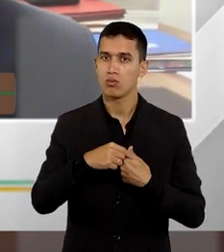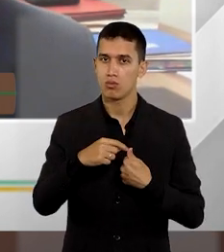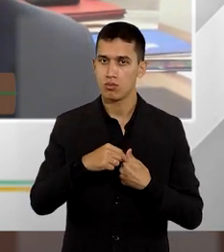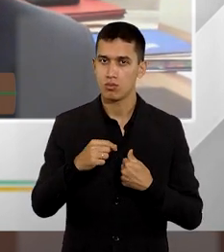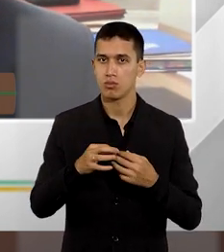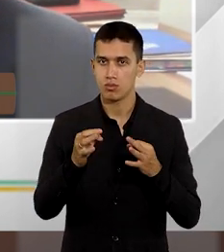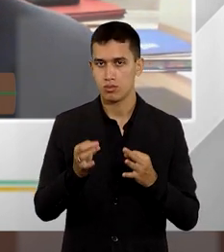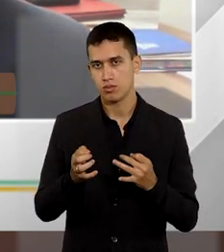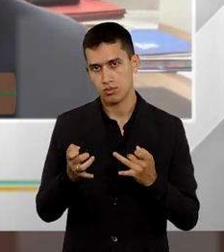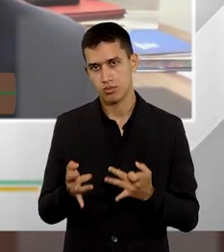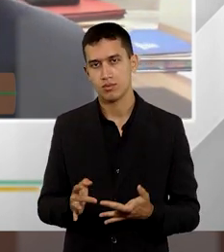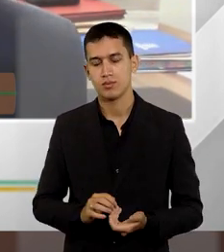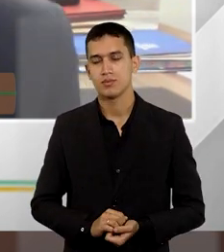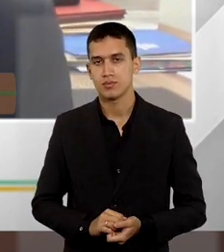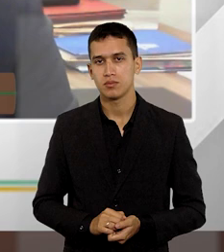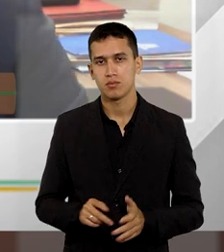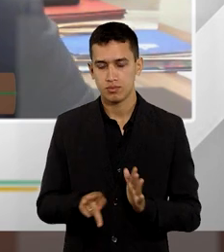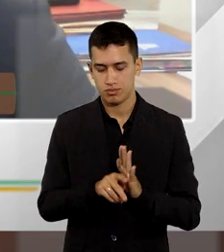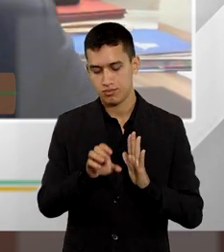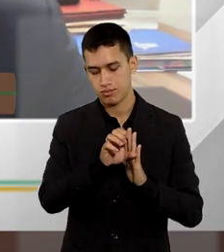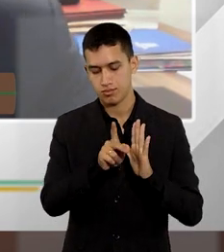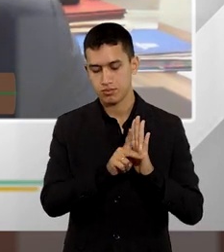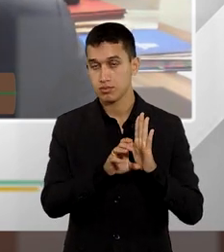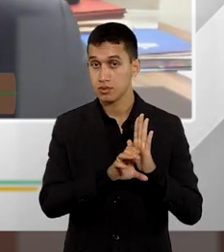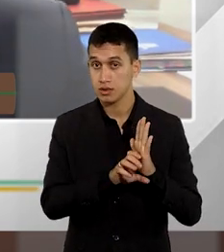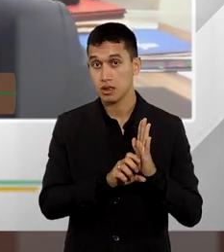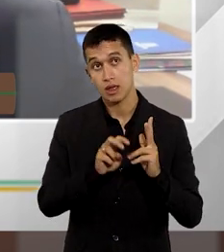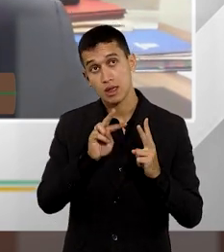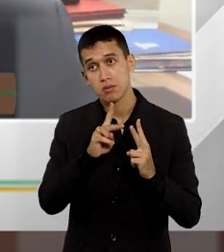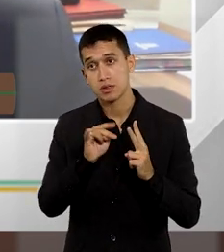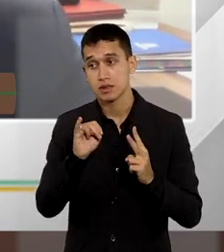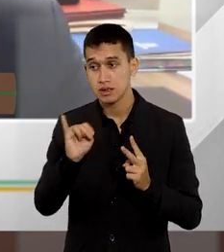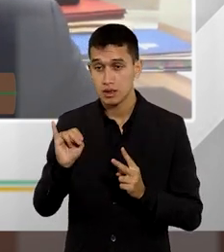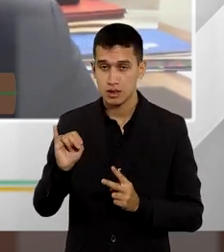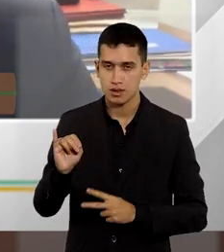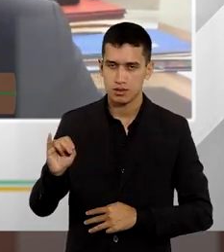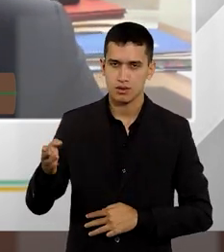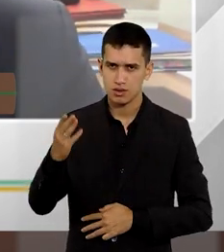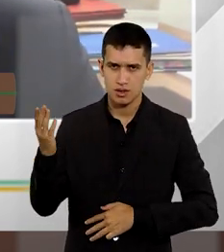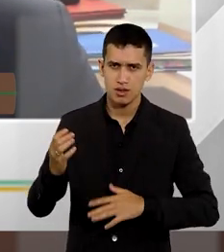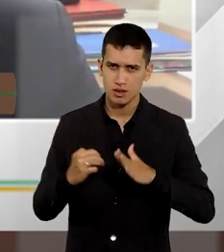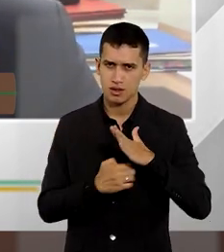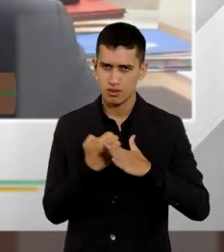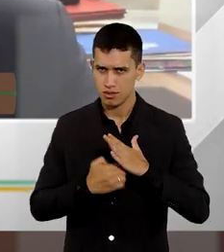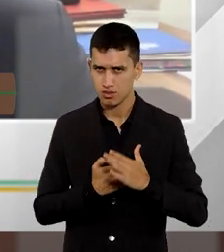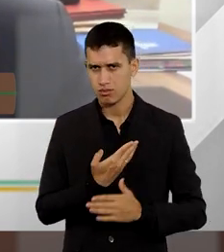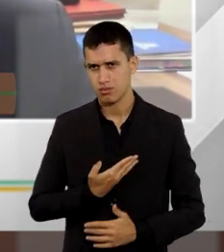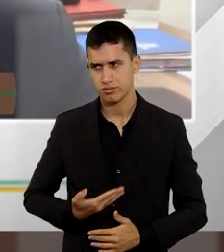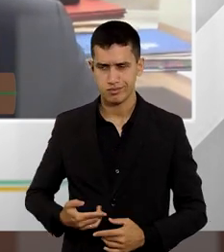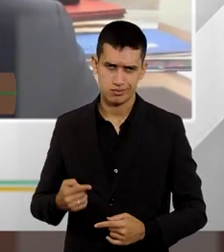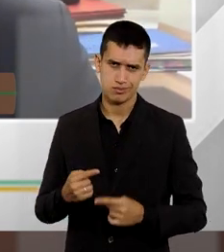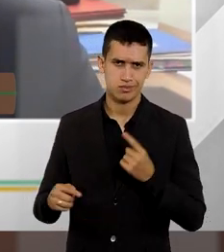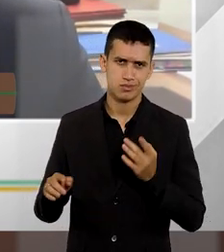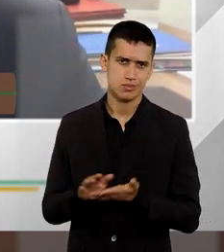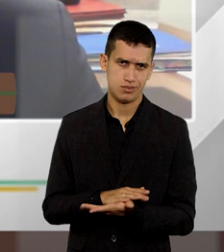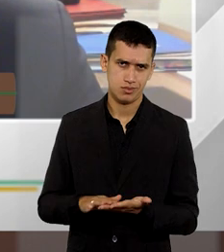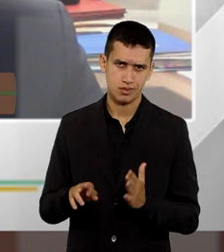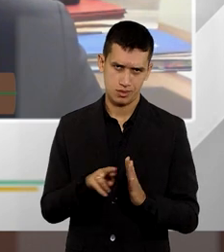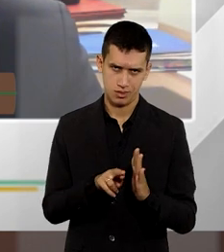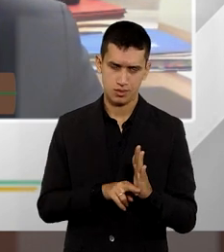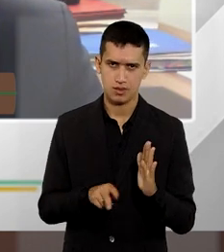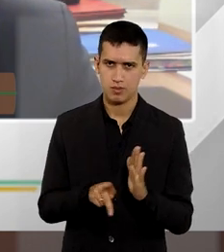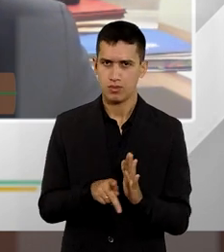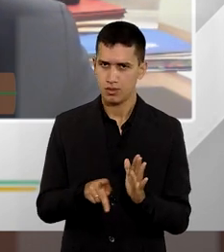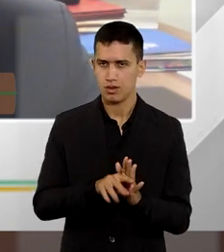8º, do processo de vida. Na hipótese das empresas públicas, não se aplica a mesma regra da fazenda